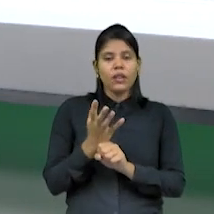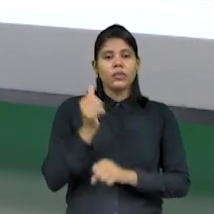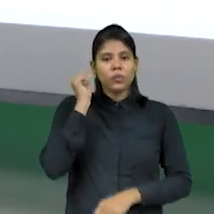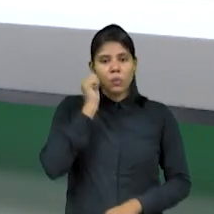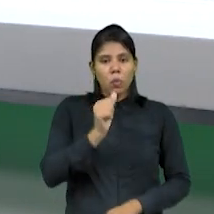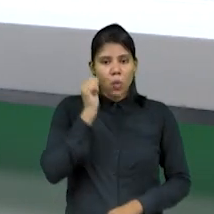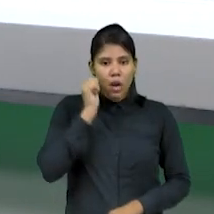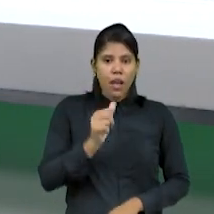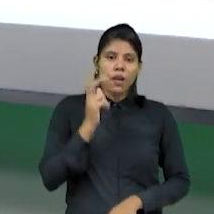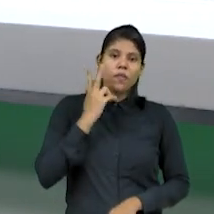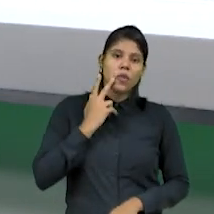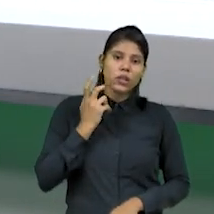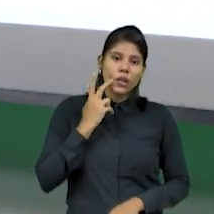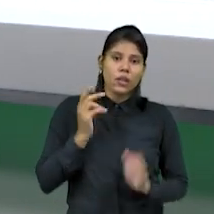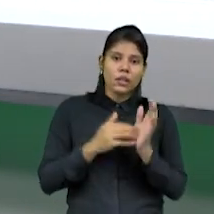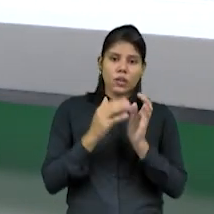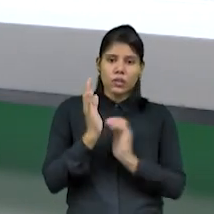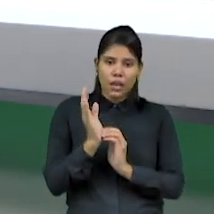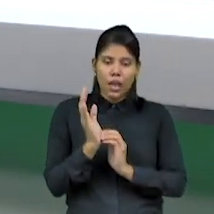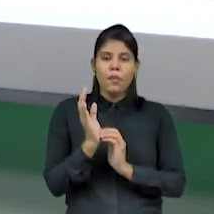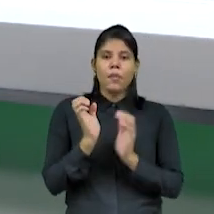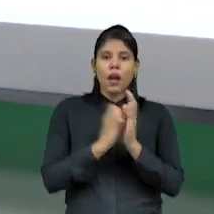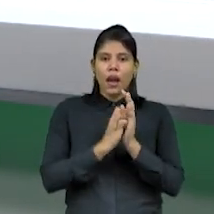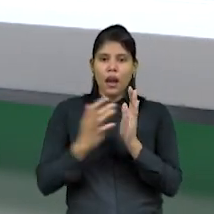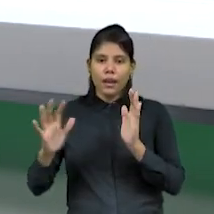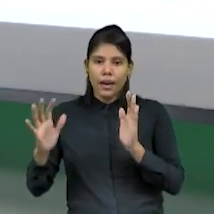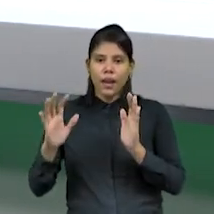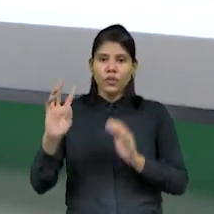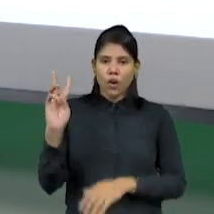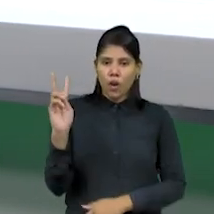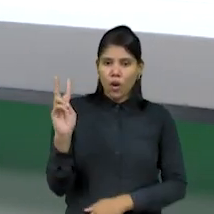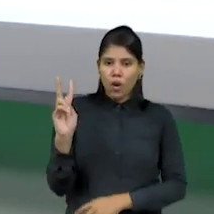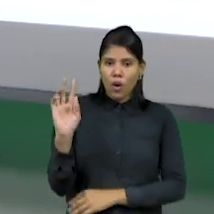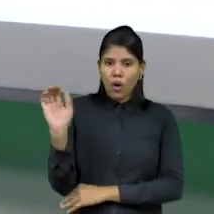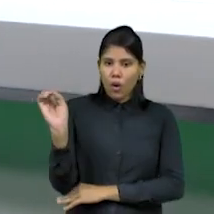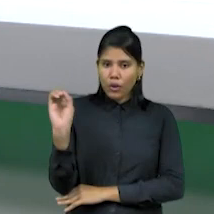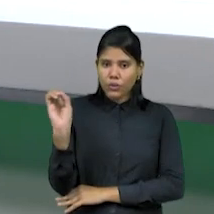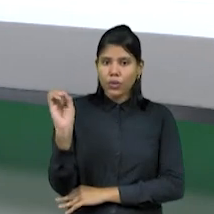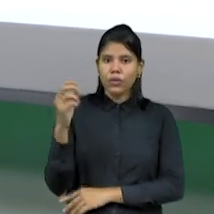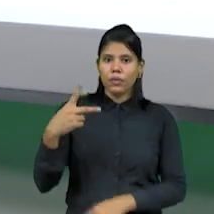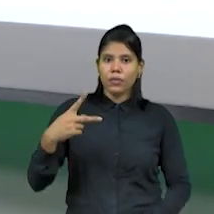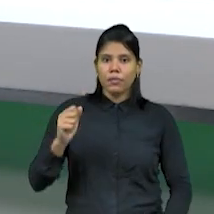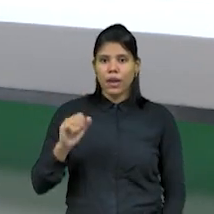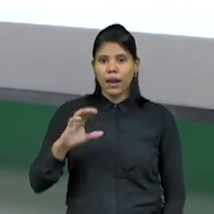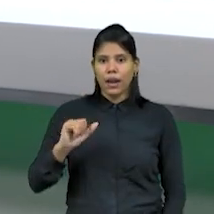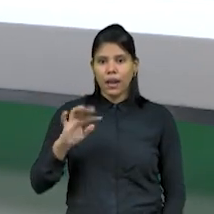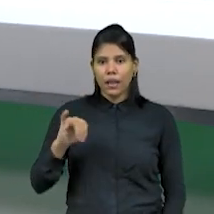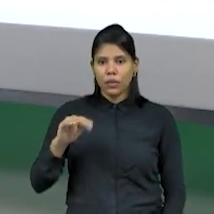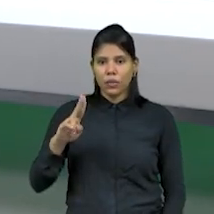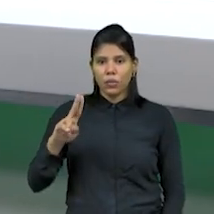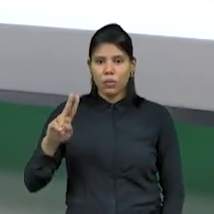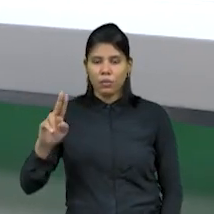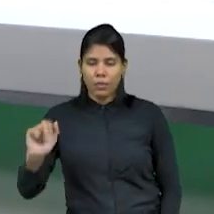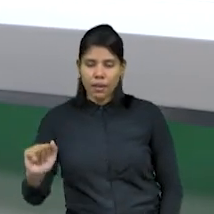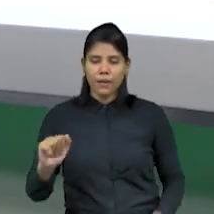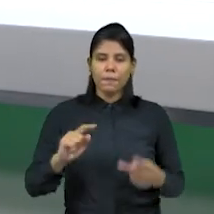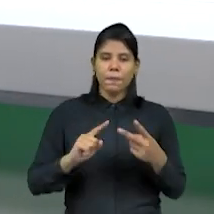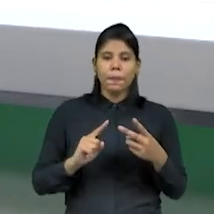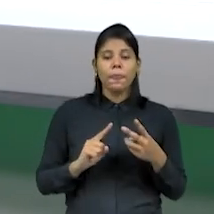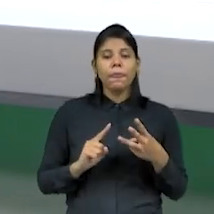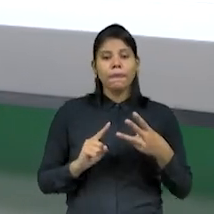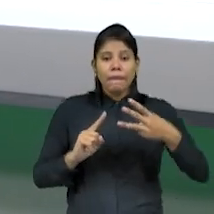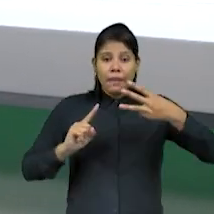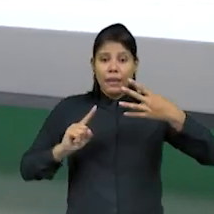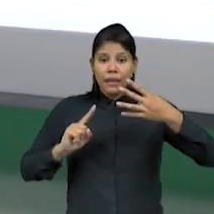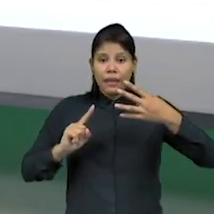Fortaleza, Eusébio, Aquirais, Horizonte, Pacajus, Chorozinho, Pacatuba e Guaiuba. A proposta é incrementar